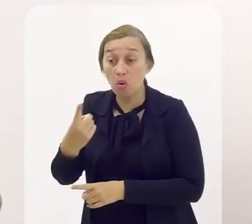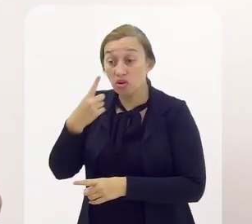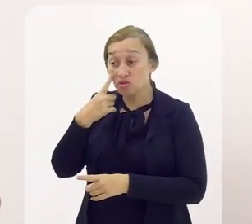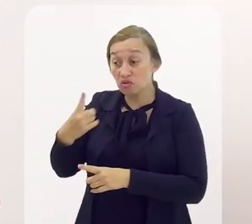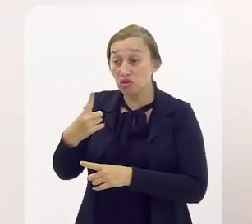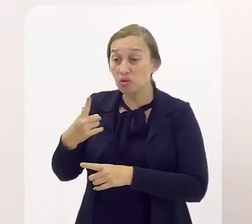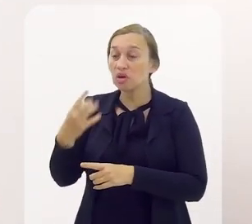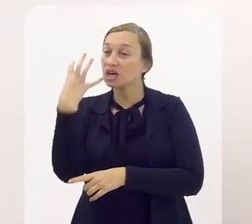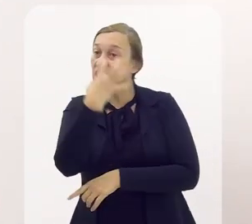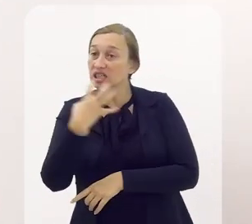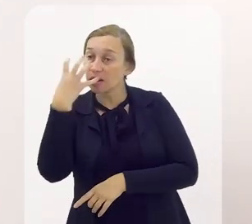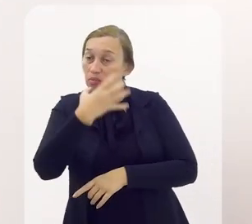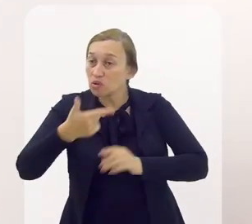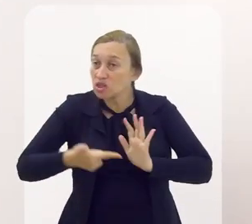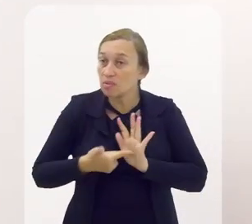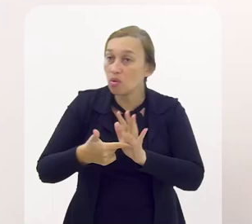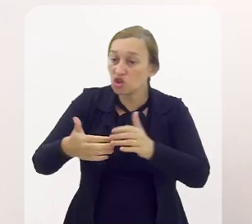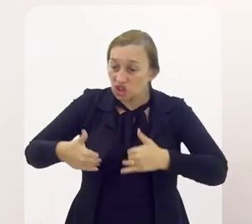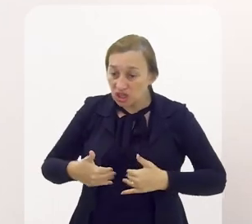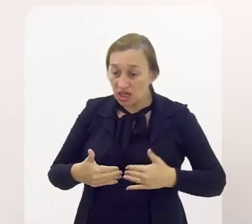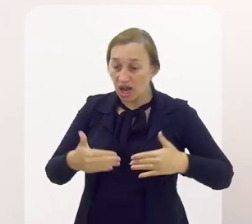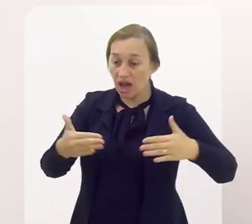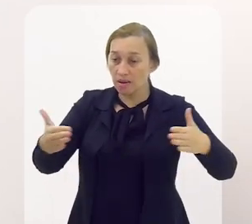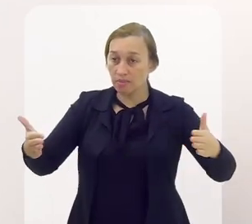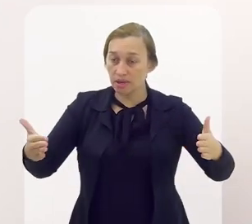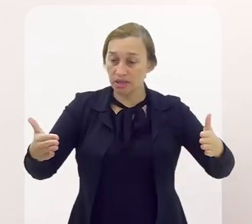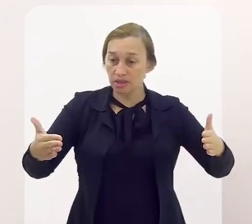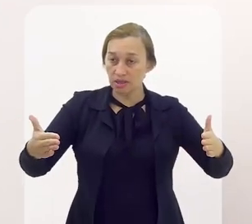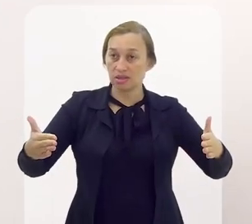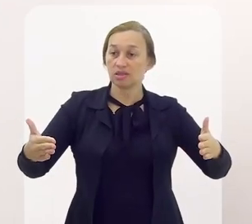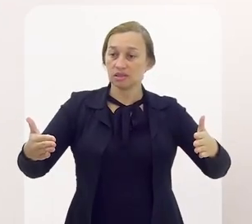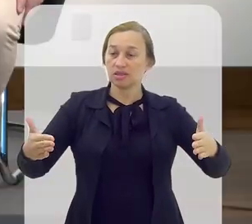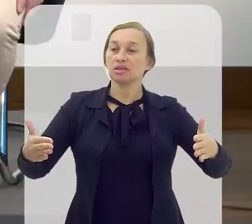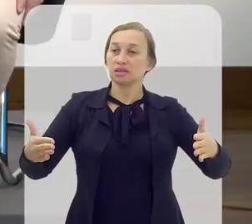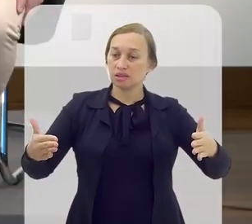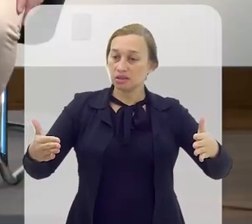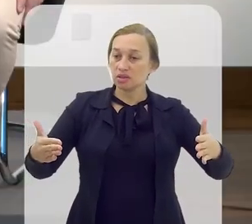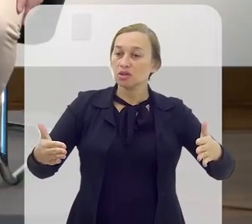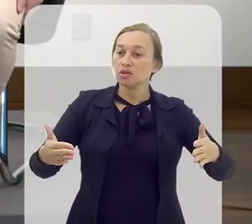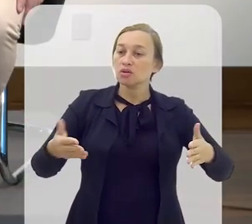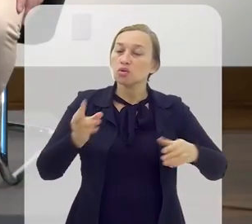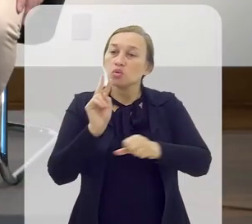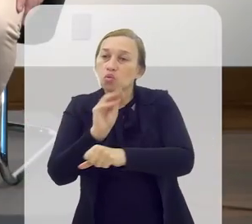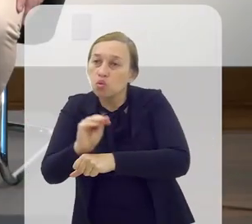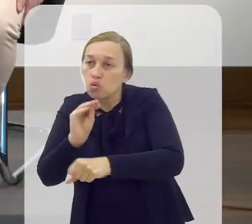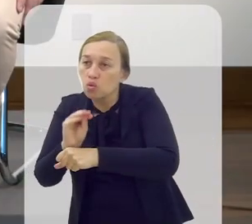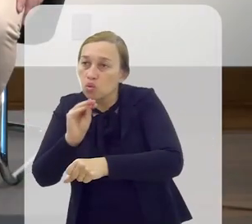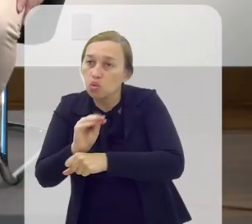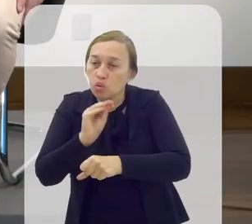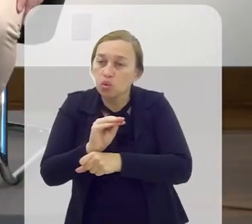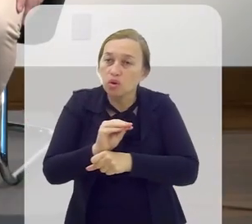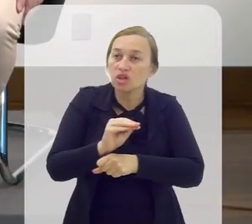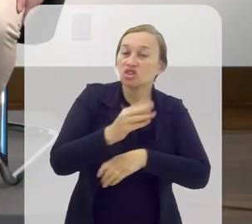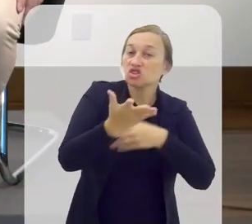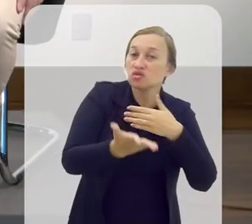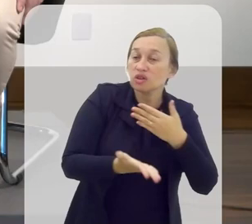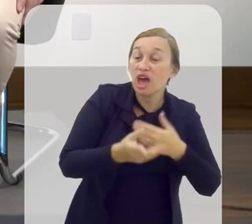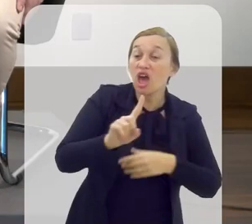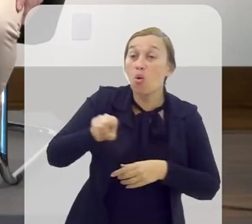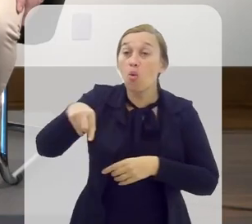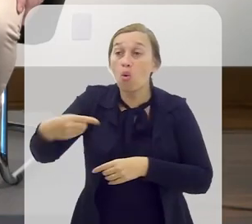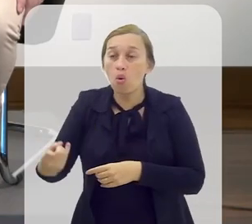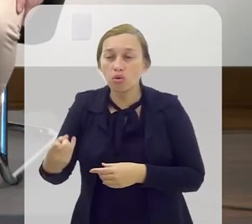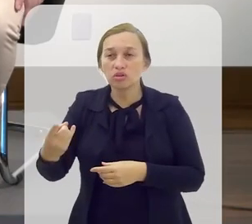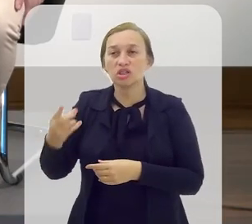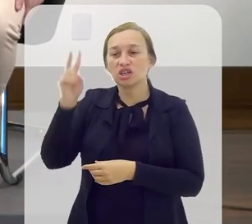teu enredo que não. Ele abre os caminhos, ele vem cuidando dos seus caminhos, ele cuida de você. Então, aquilo também já